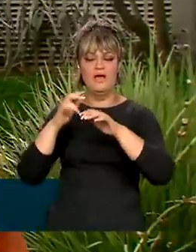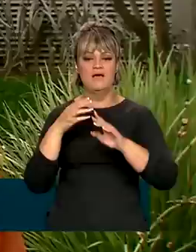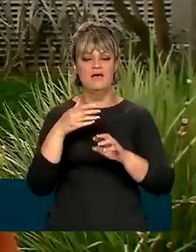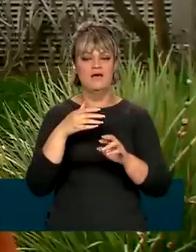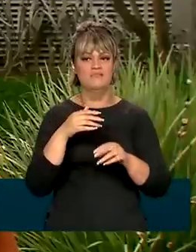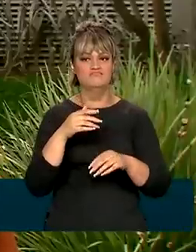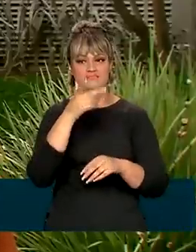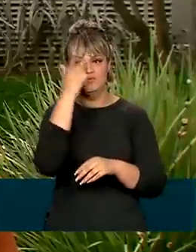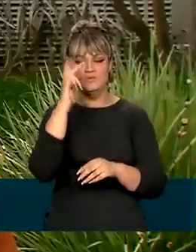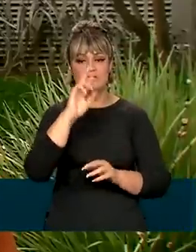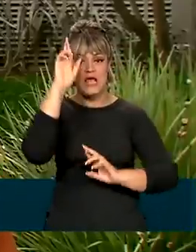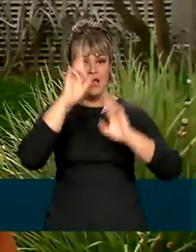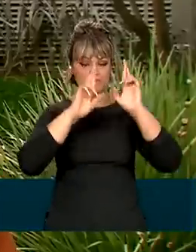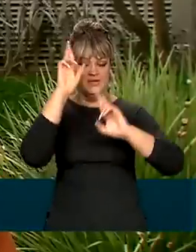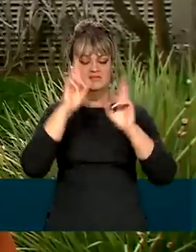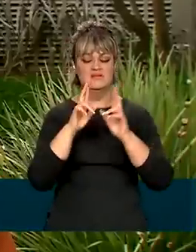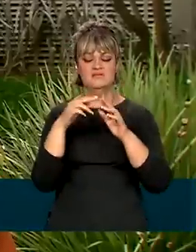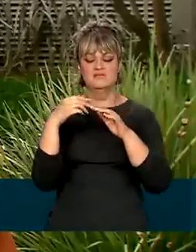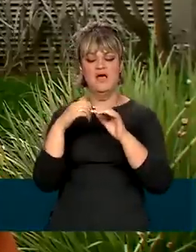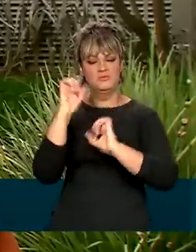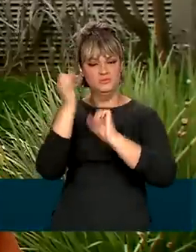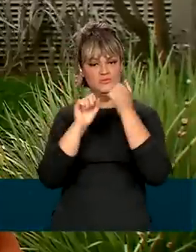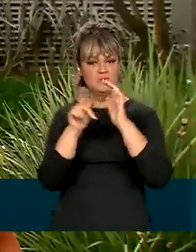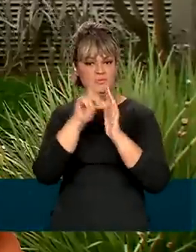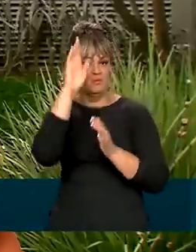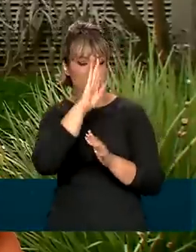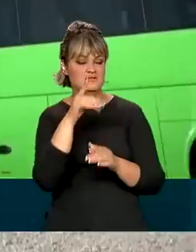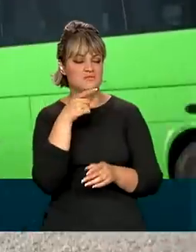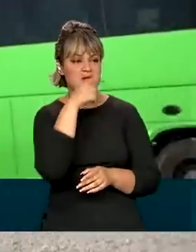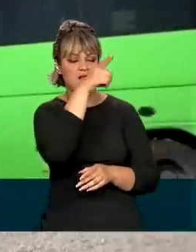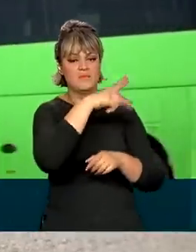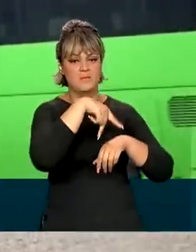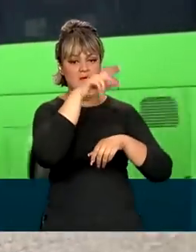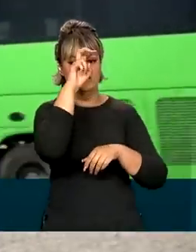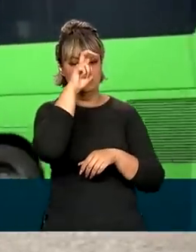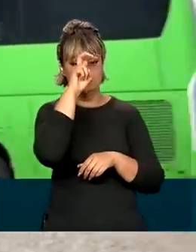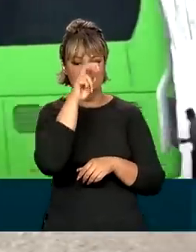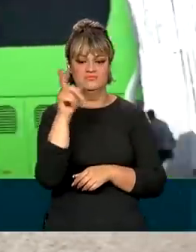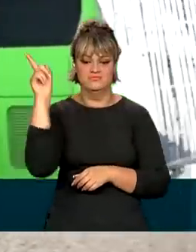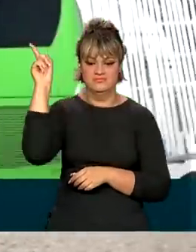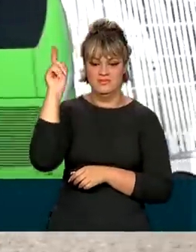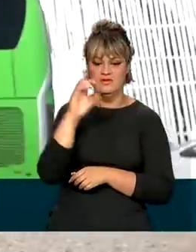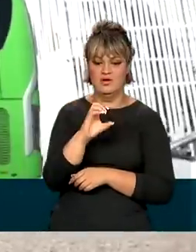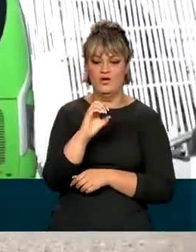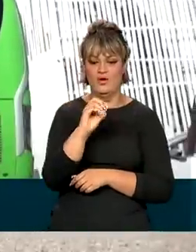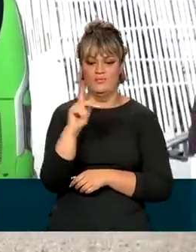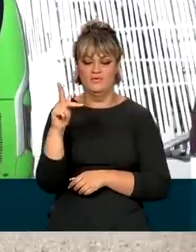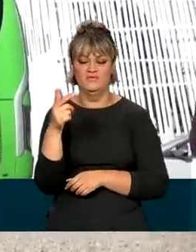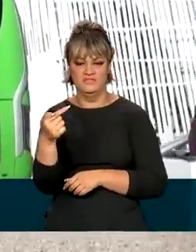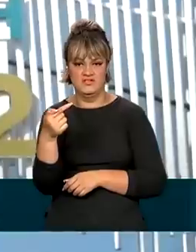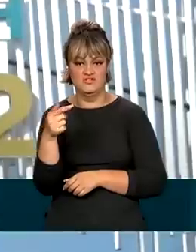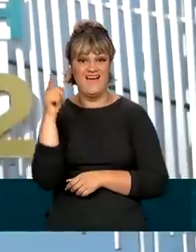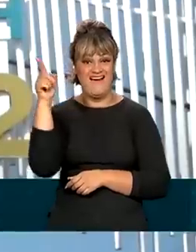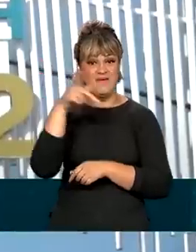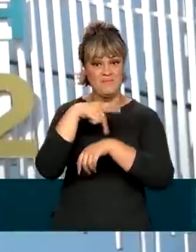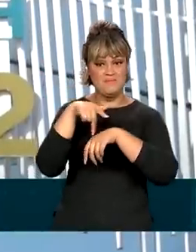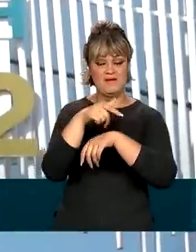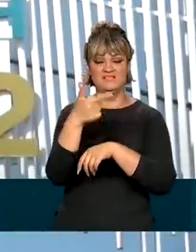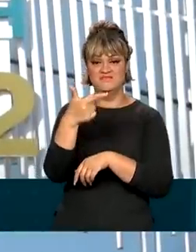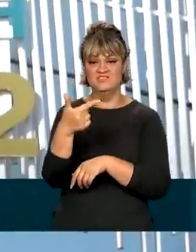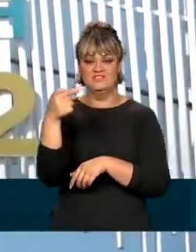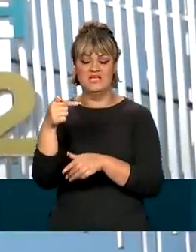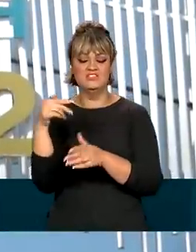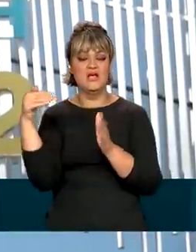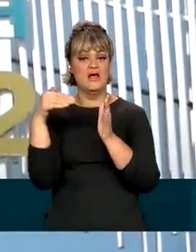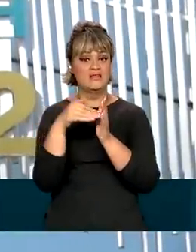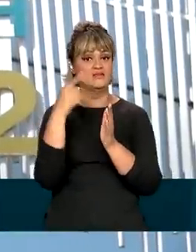brasileira para participar da COP27, a Conferência do Clima no Egito. Esse evento reúne mais de 190 países e segue até